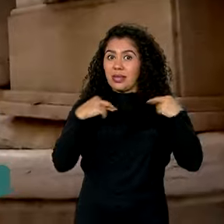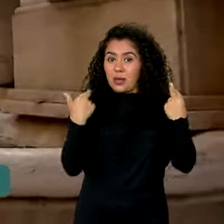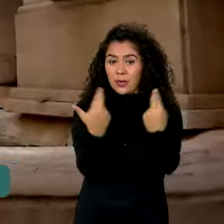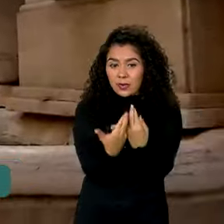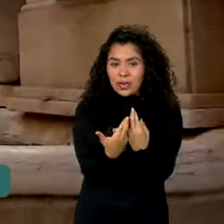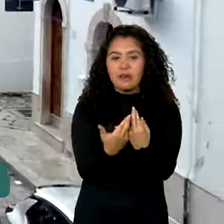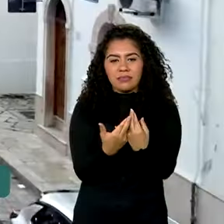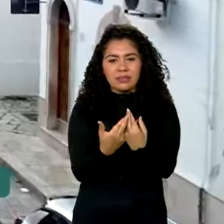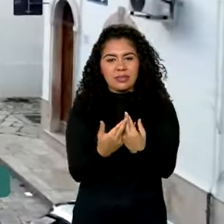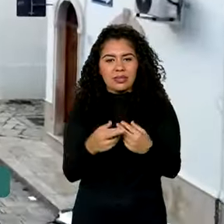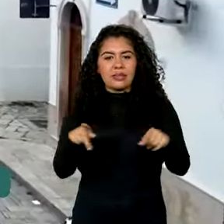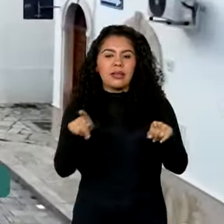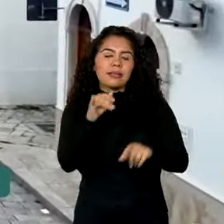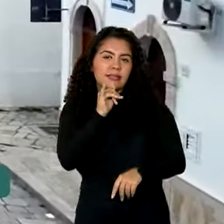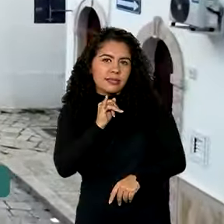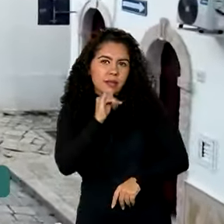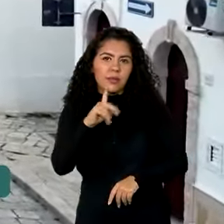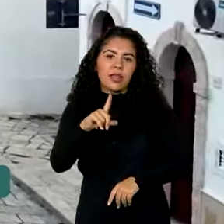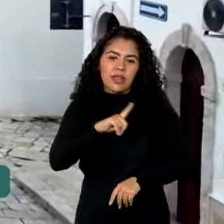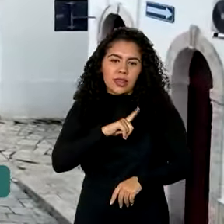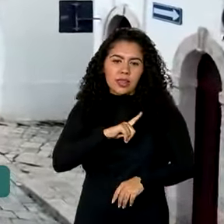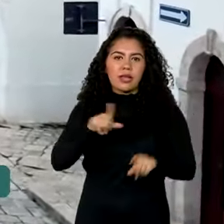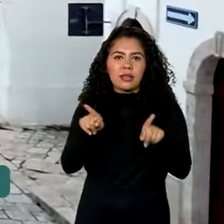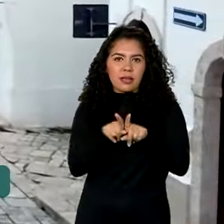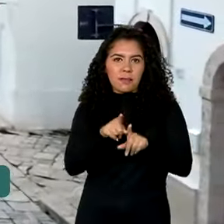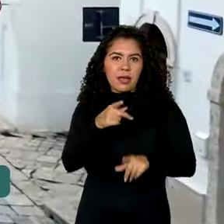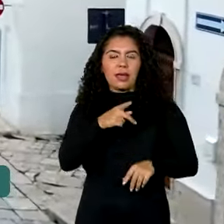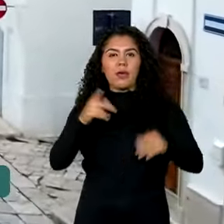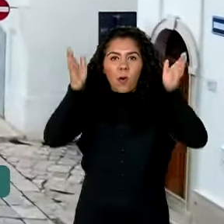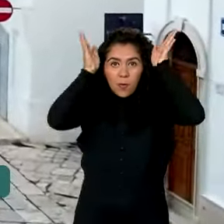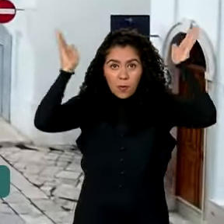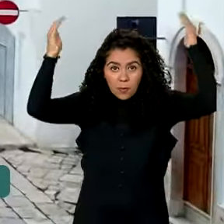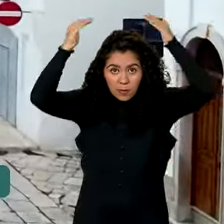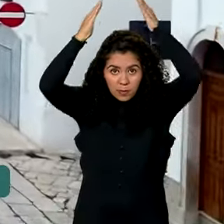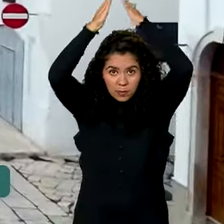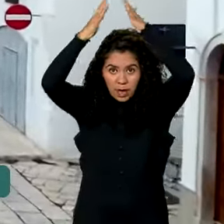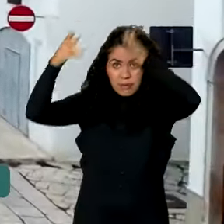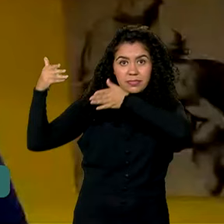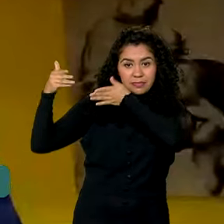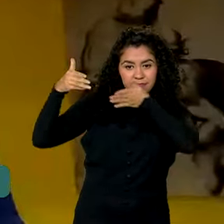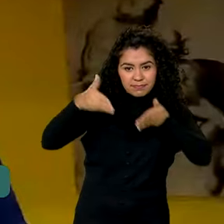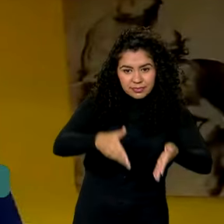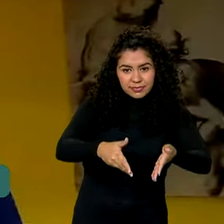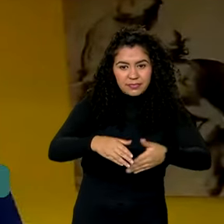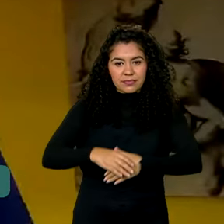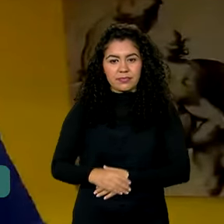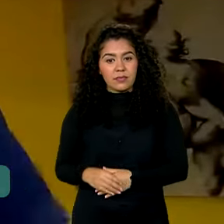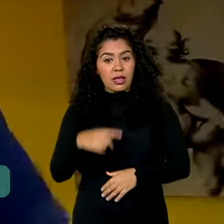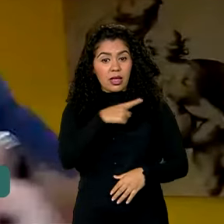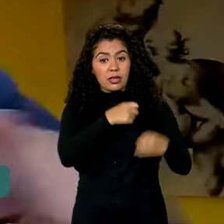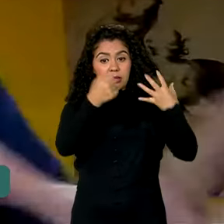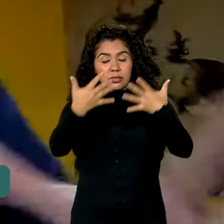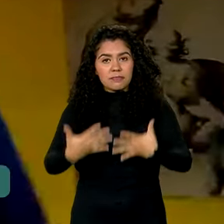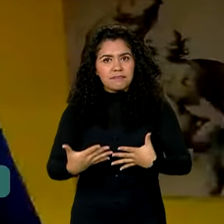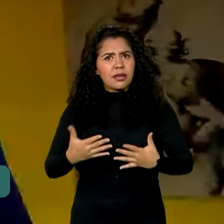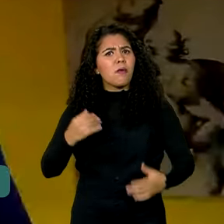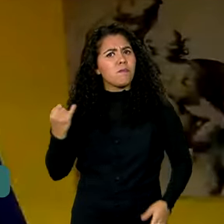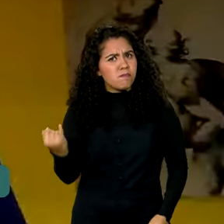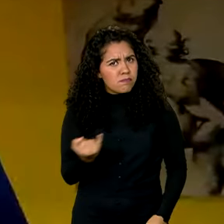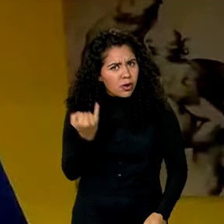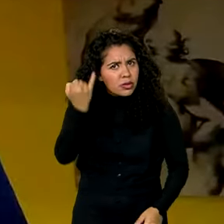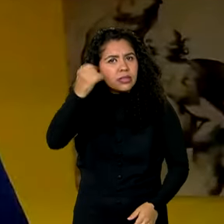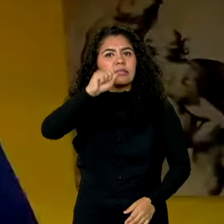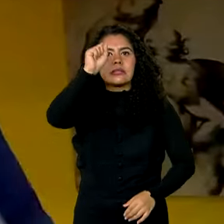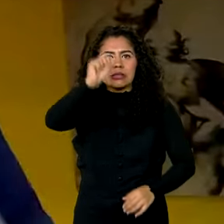recebe também, por exemplo, o Papa Francisco como convidado. É muito importante a articulação desse